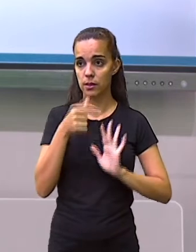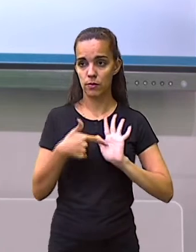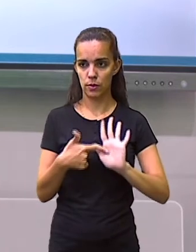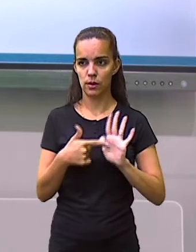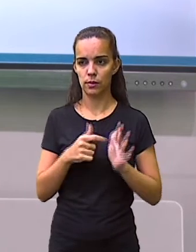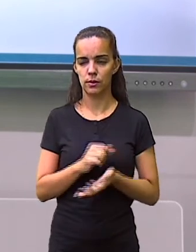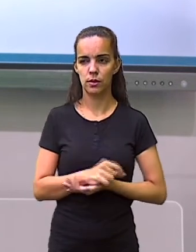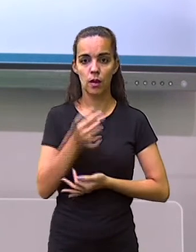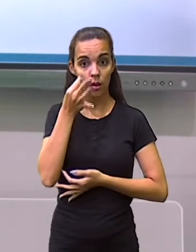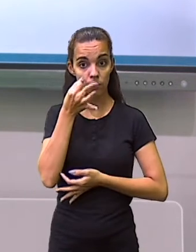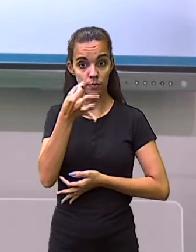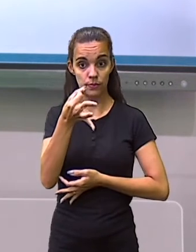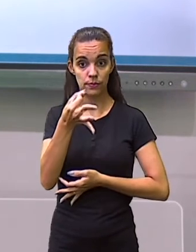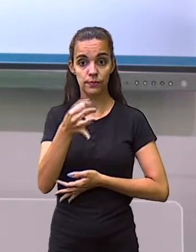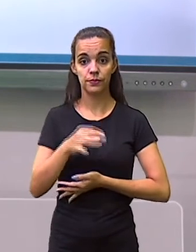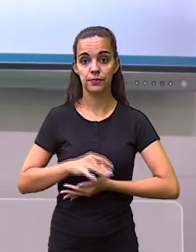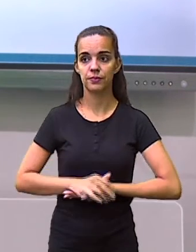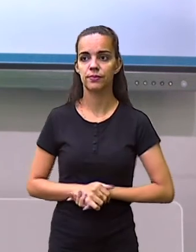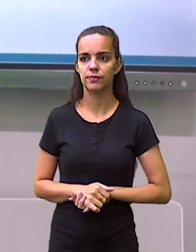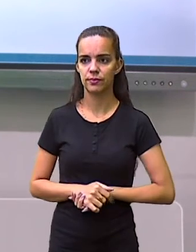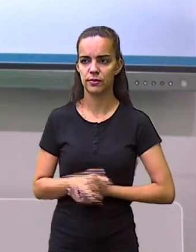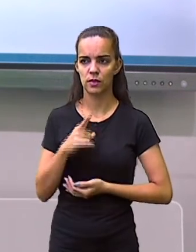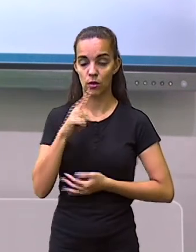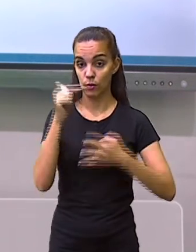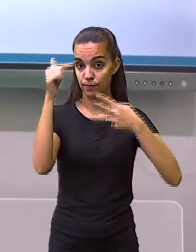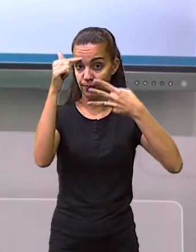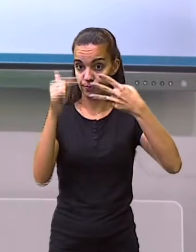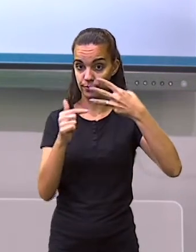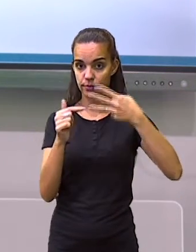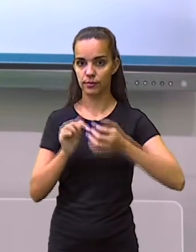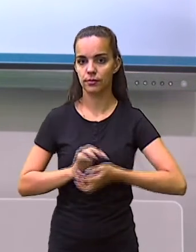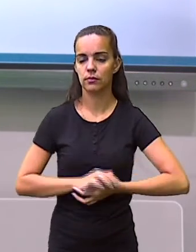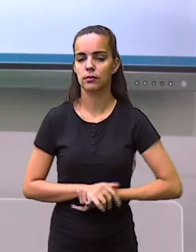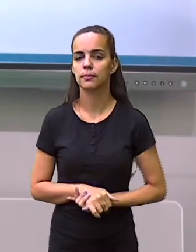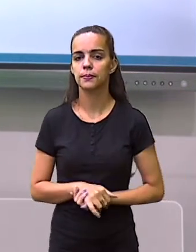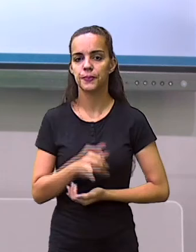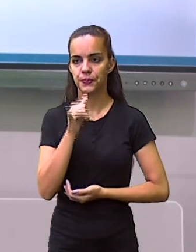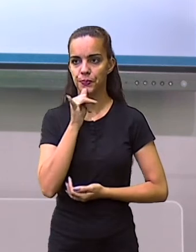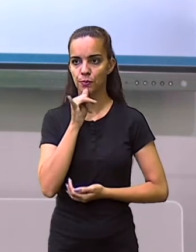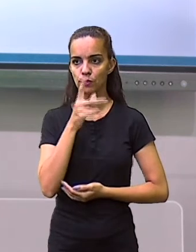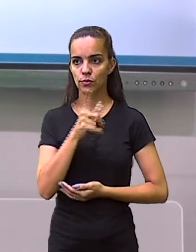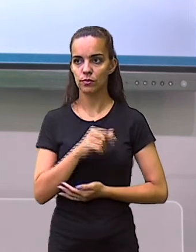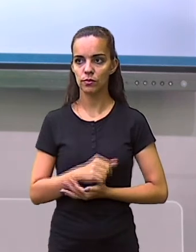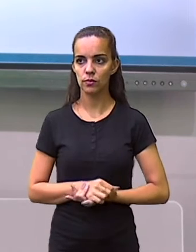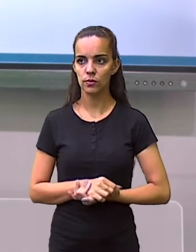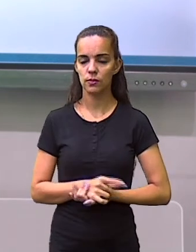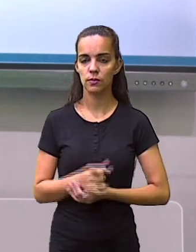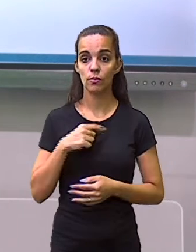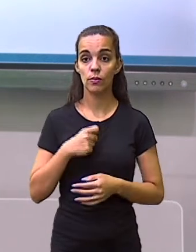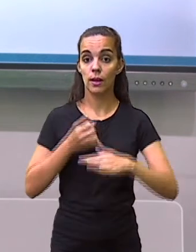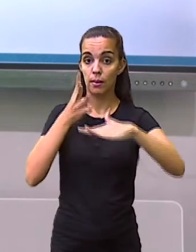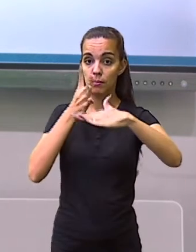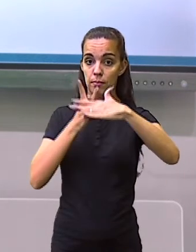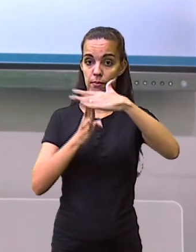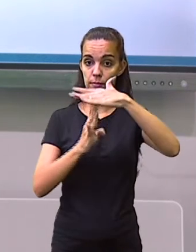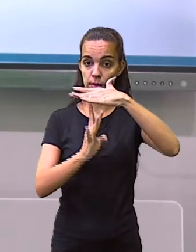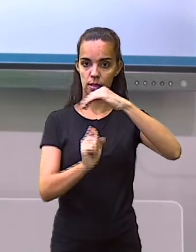Fique atento às seguintes definições. Então, nós temos migração,